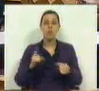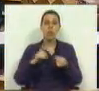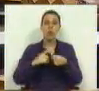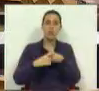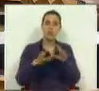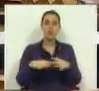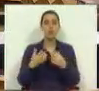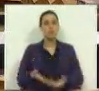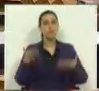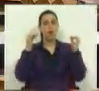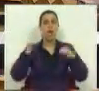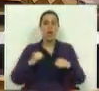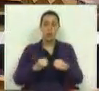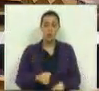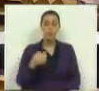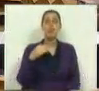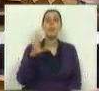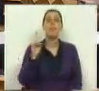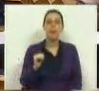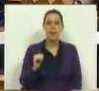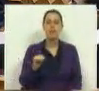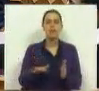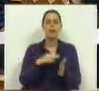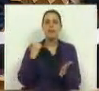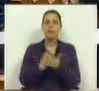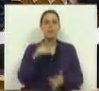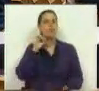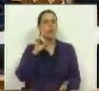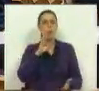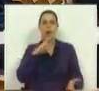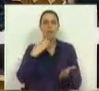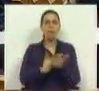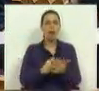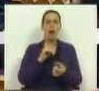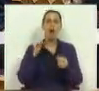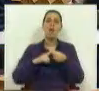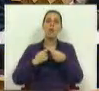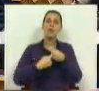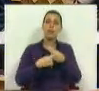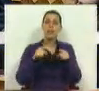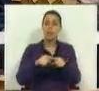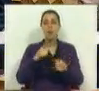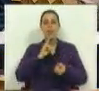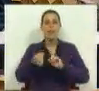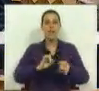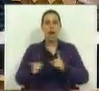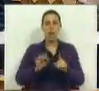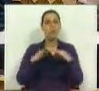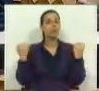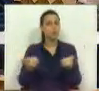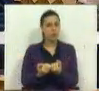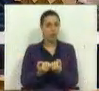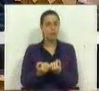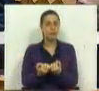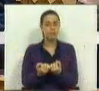concertação social. O Partido Socialista sempre valorizou a concertação e o diálogo social.